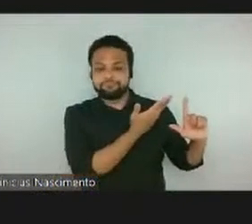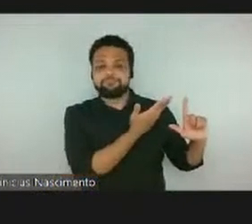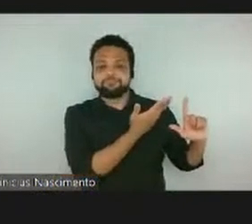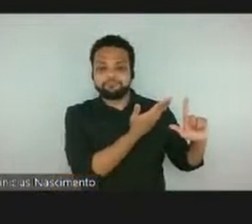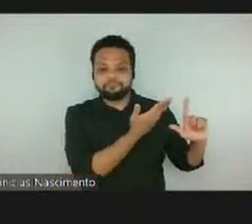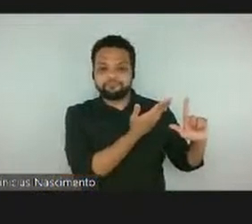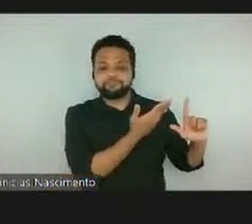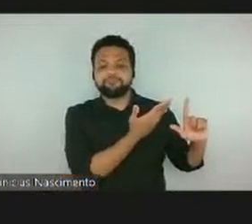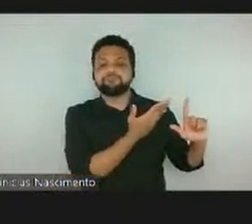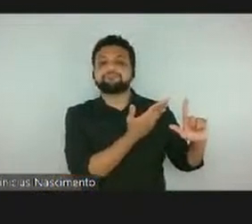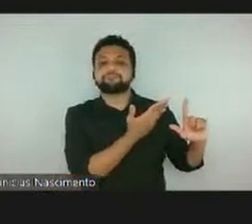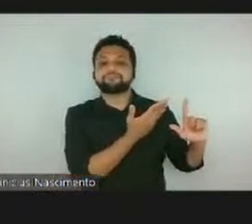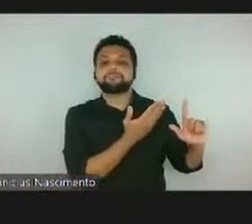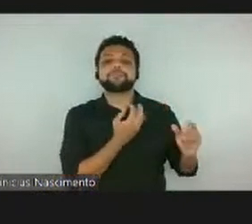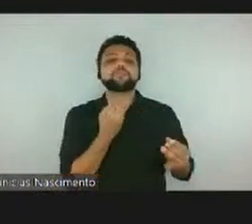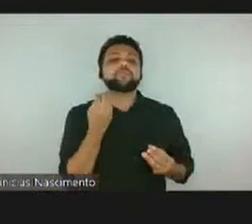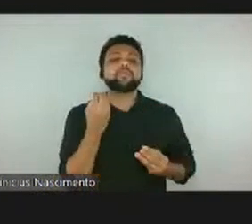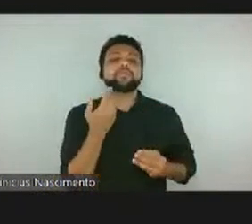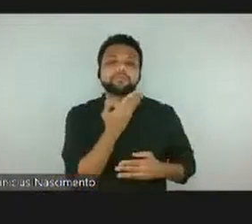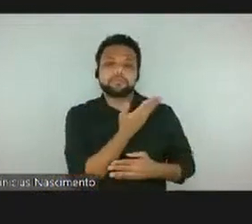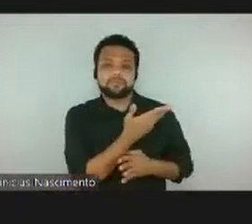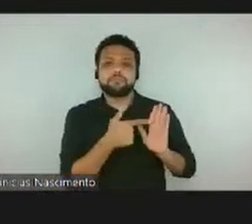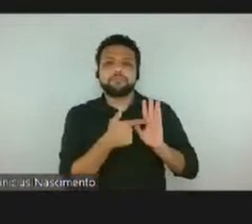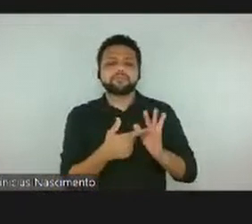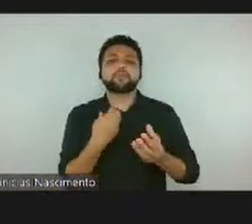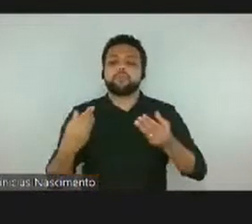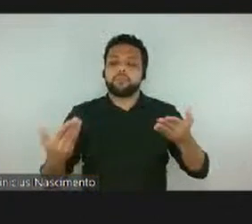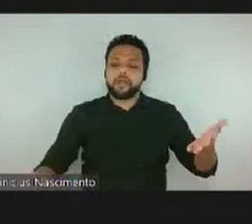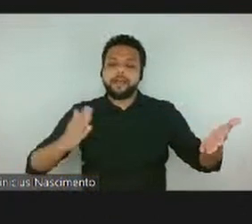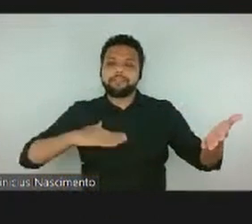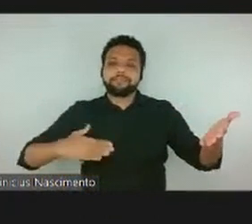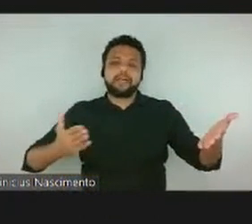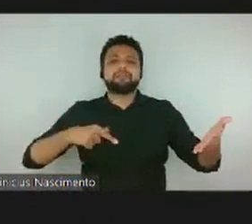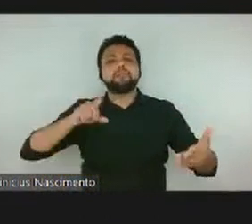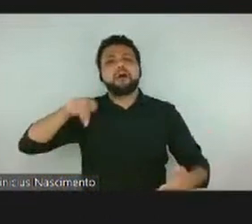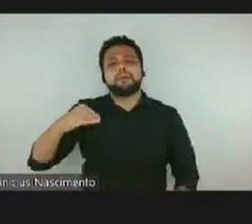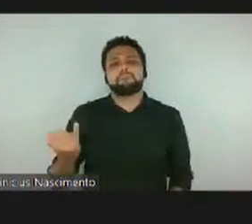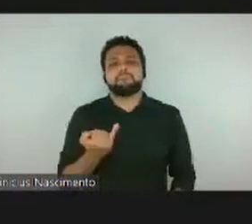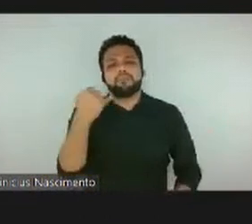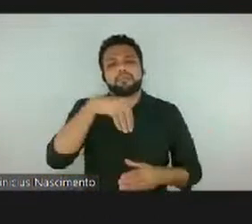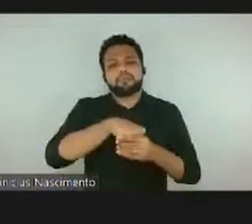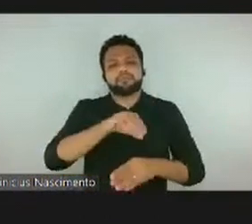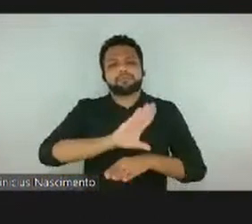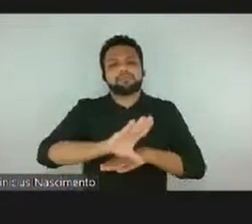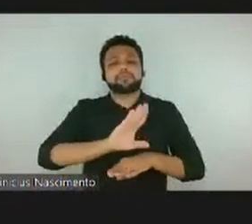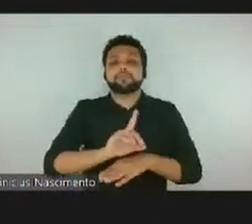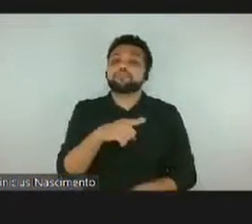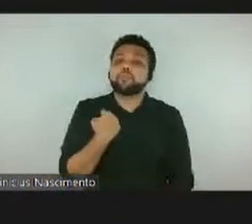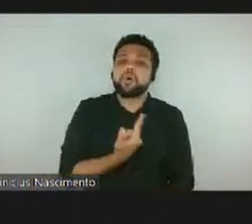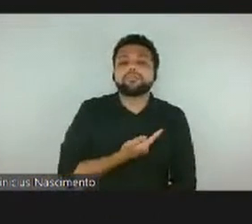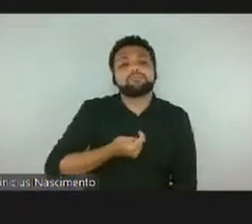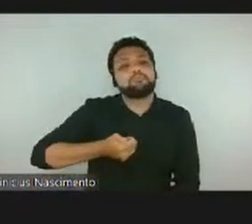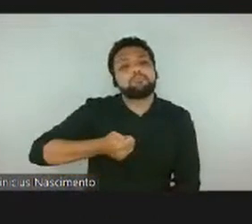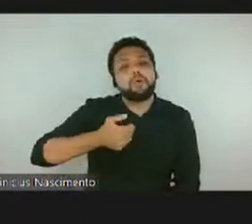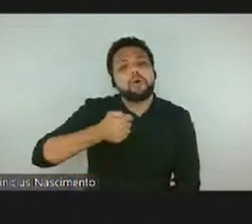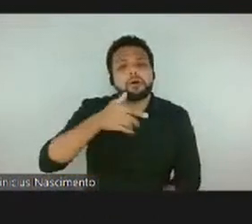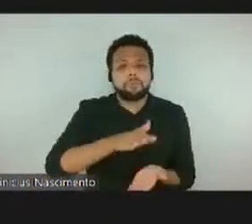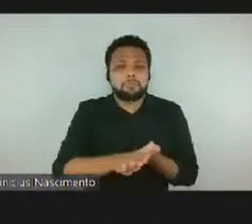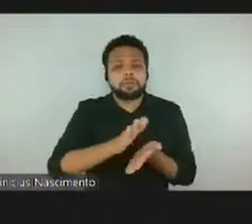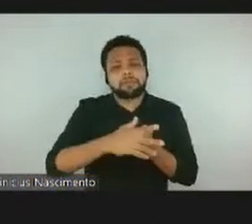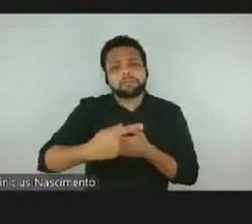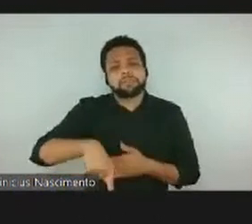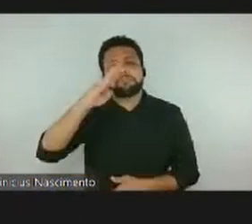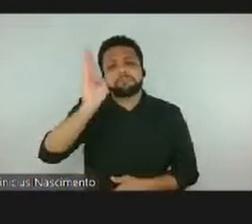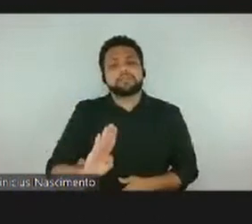implícita a importância do catálogo nesse curso é que nós temos poucas publicações no Brasil sobre o livro de